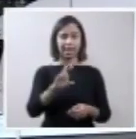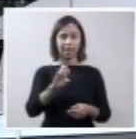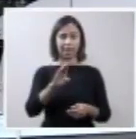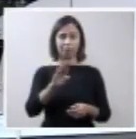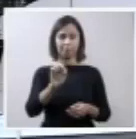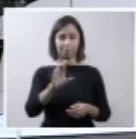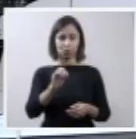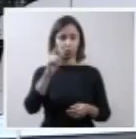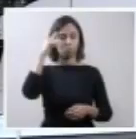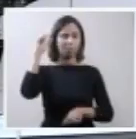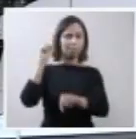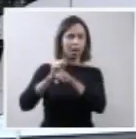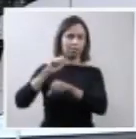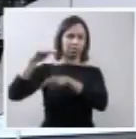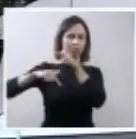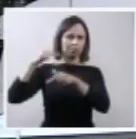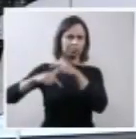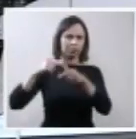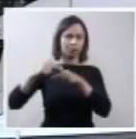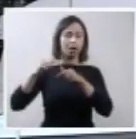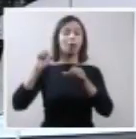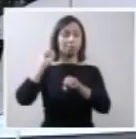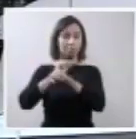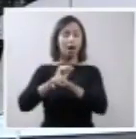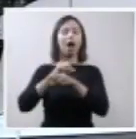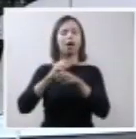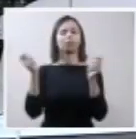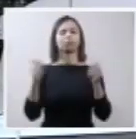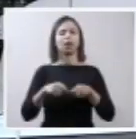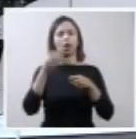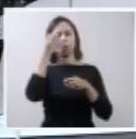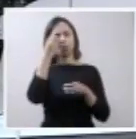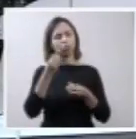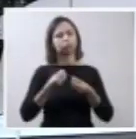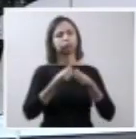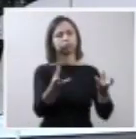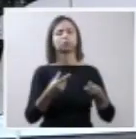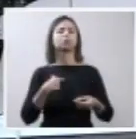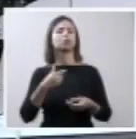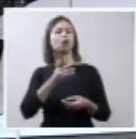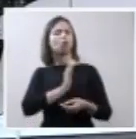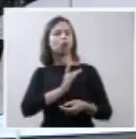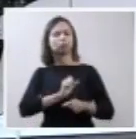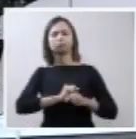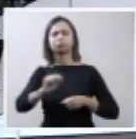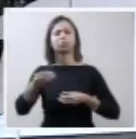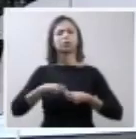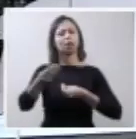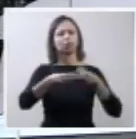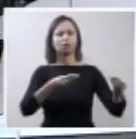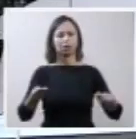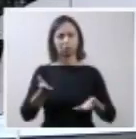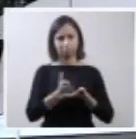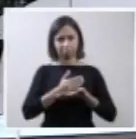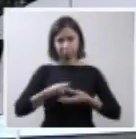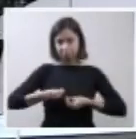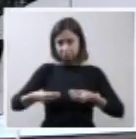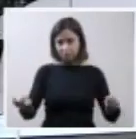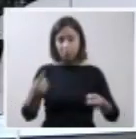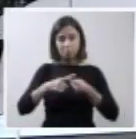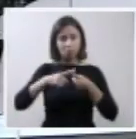autoriza a retirada de órgãos para transplantes, mesmo que seu coração permaneça batendo. Uma vez